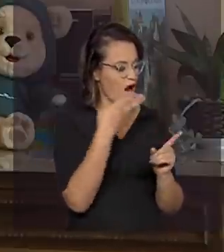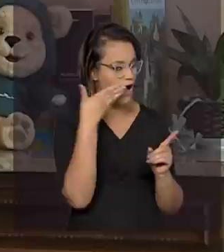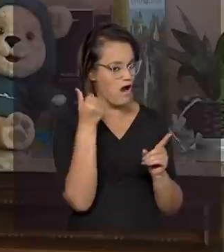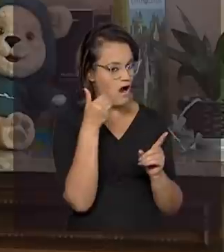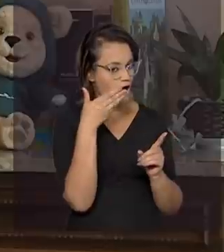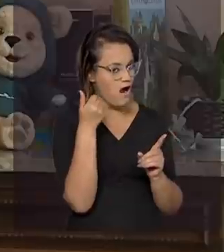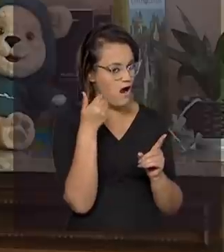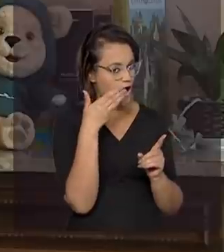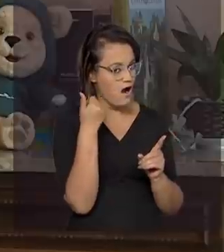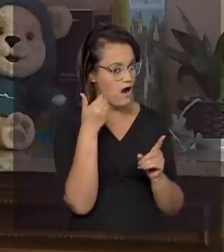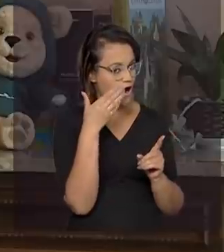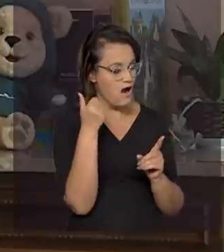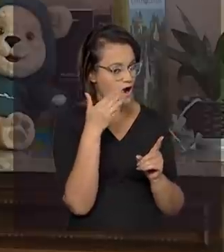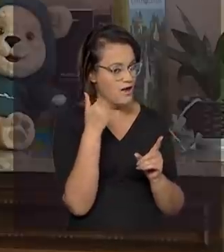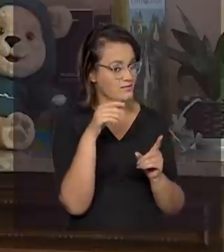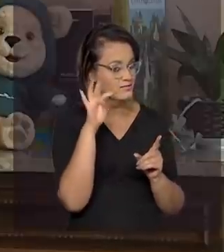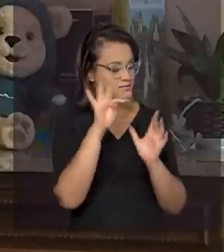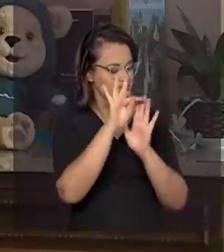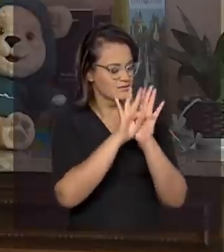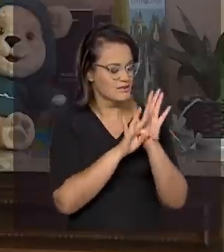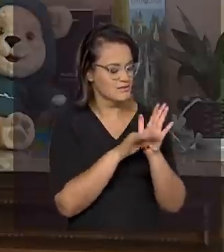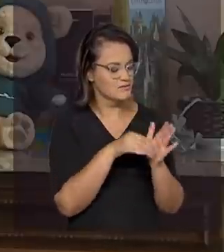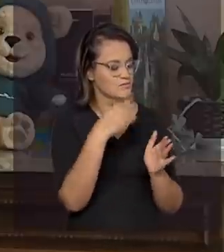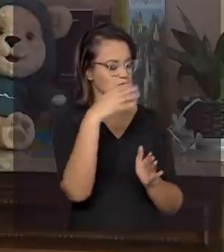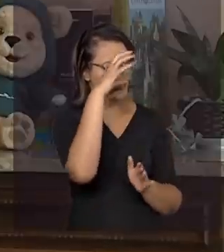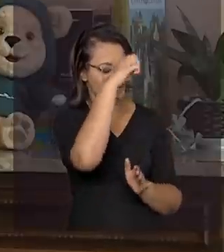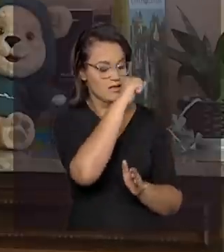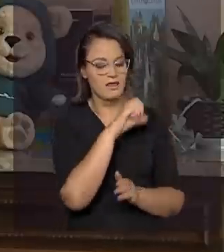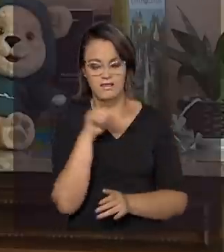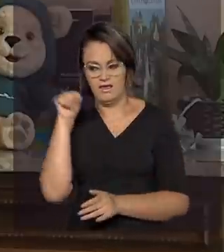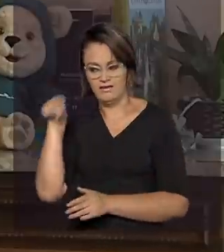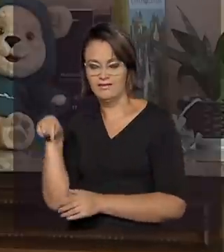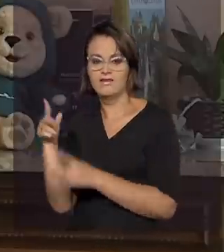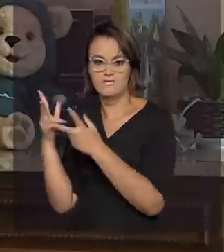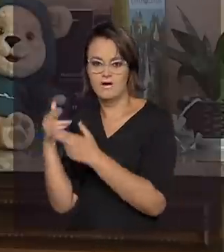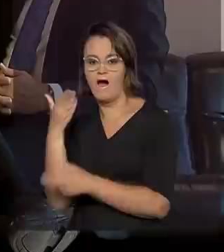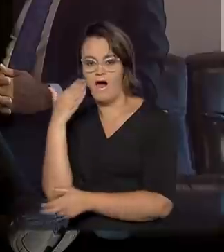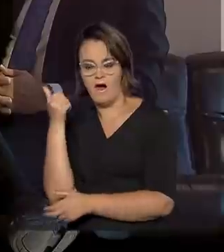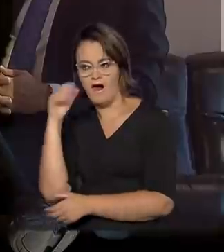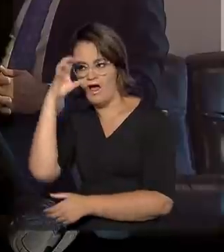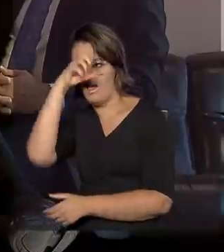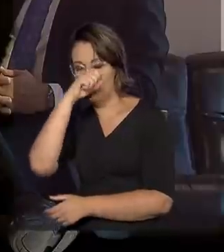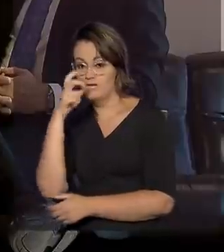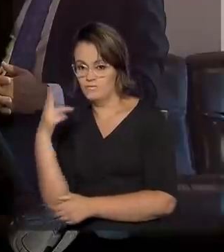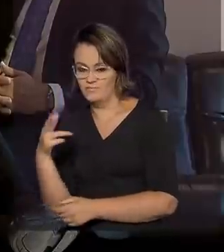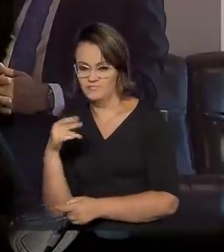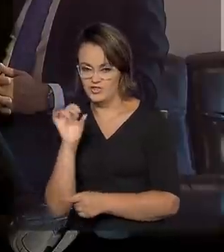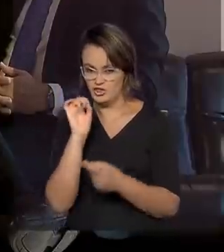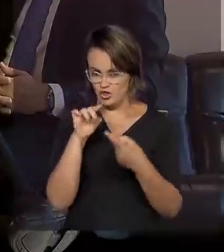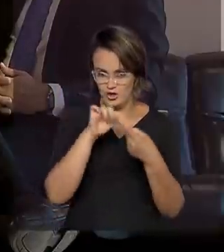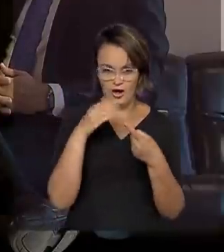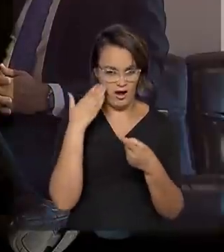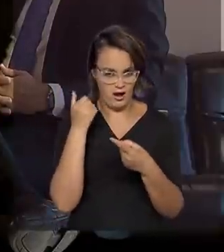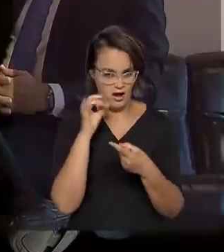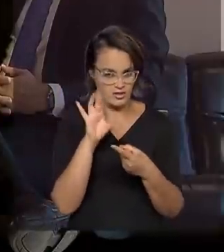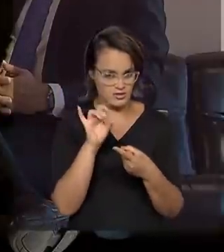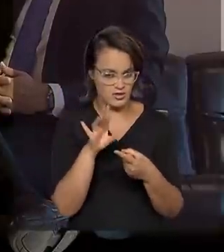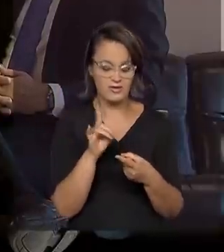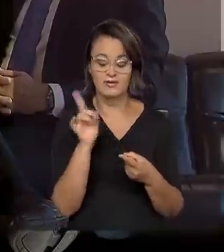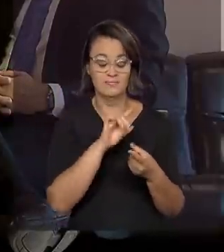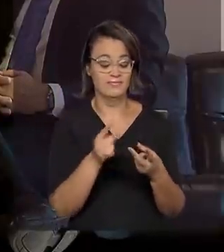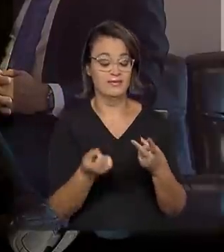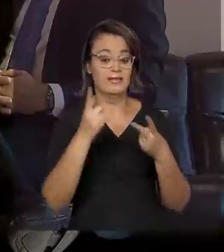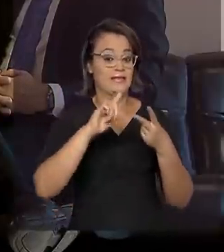informação explícita de um texto. Seja ele informativo, seja ele ficcional. Mas isso não basta. Você precisa também